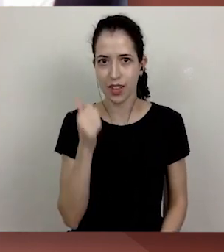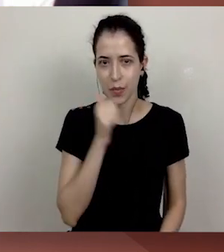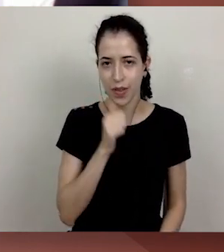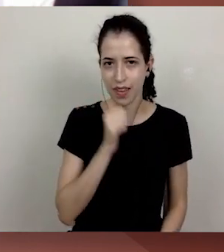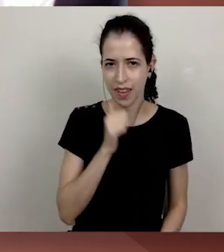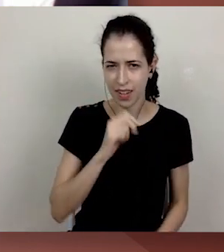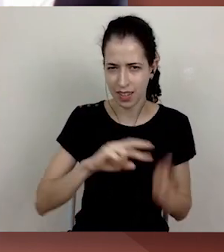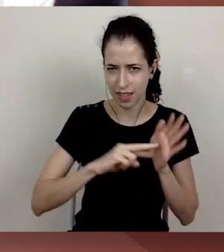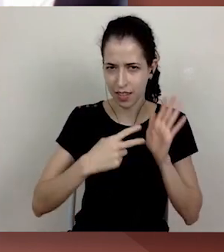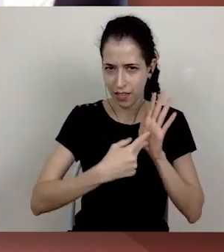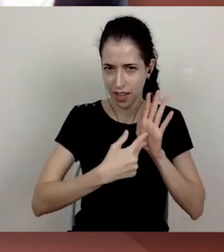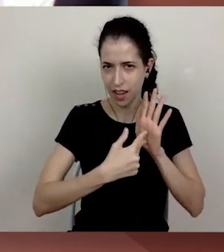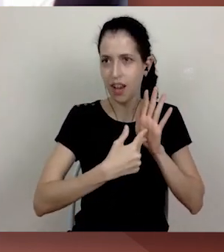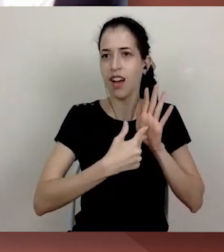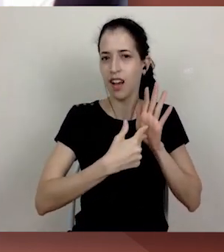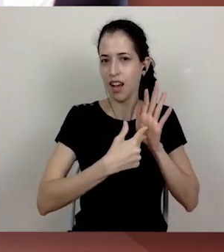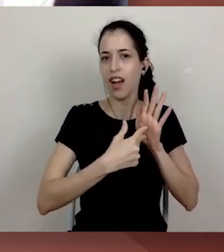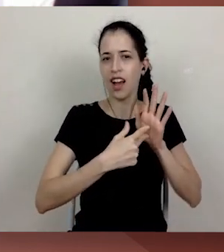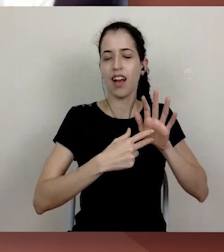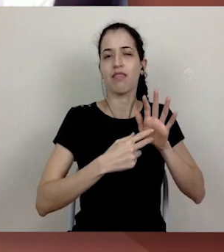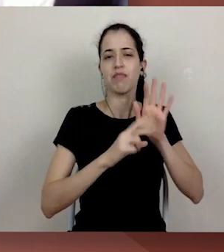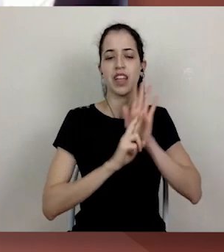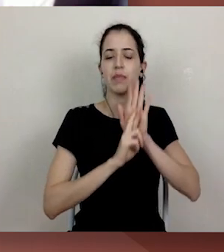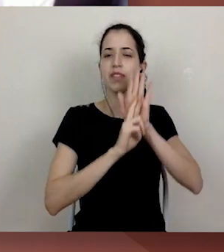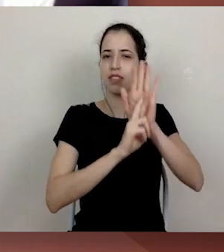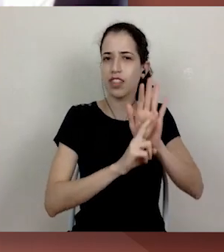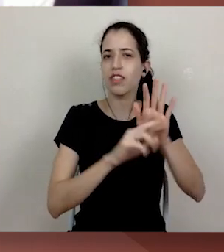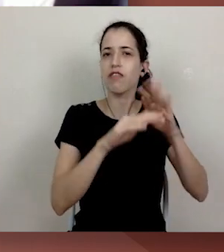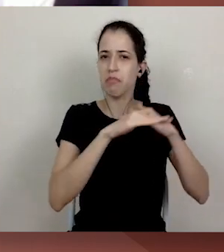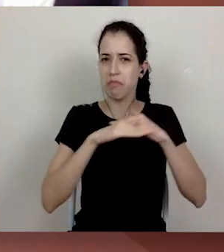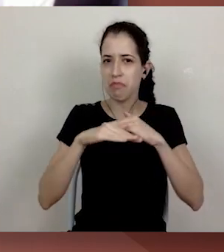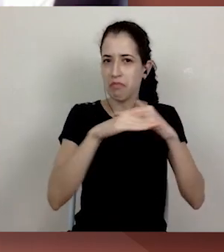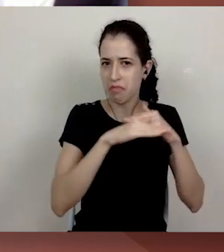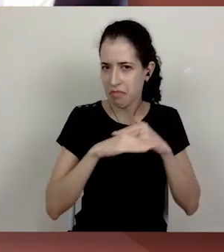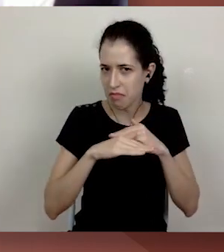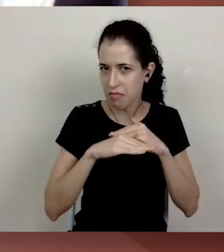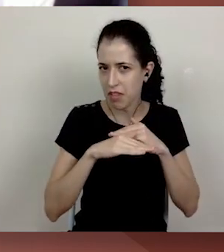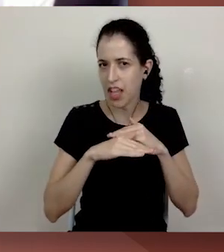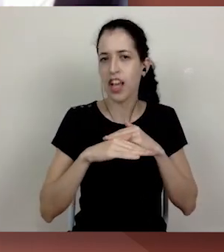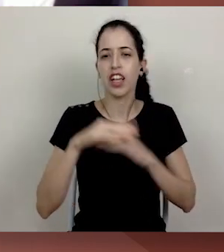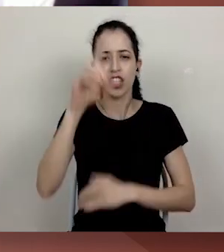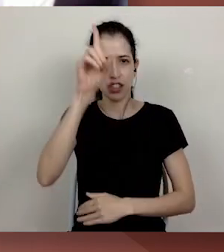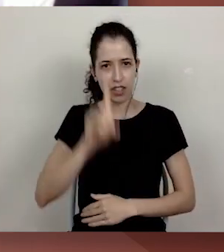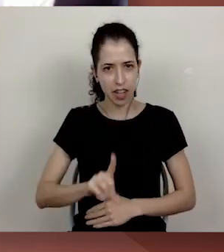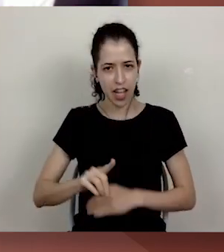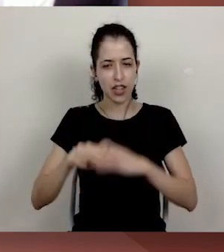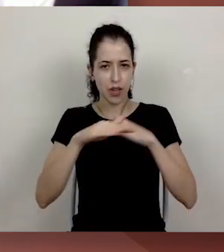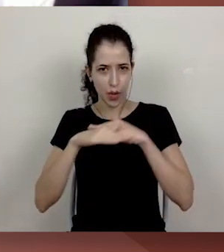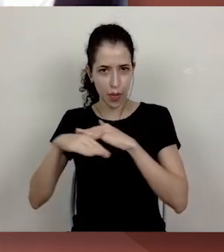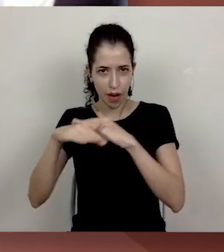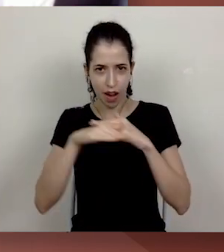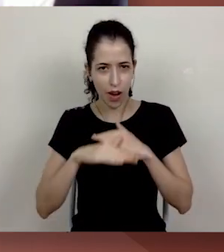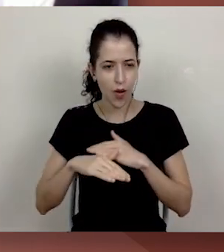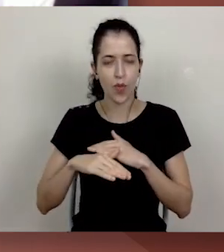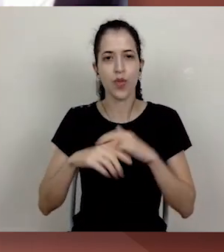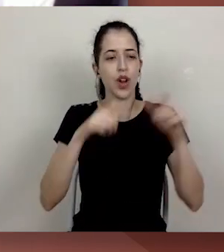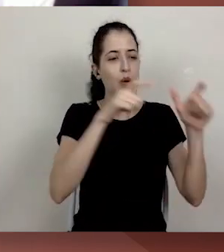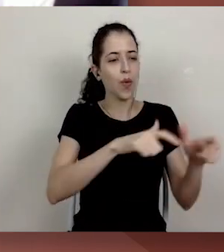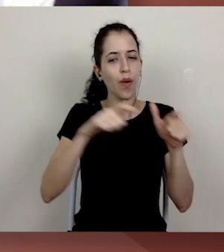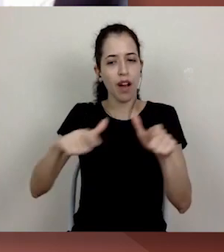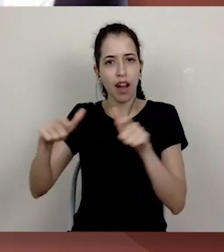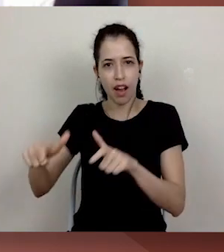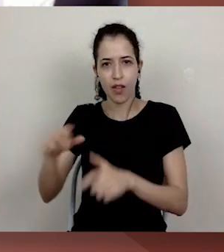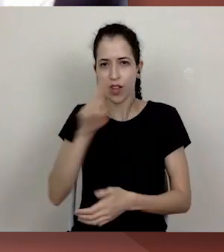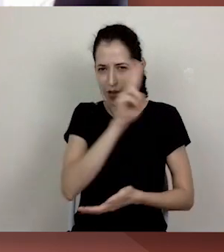satisfatório de representatividade e de igualdade de direitos em todos os âmbitos da universidade.